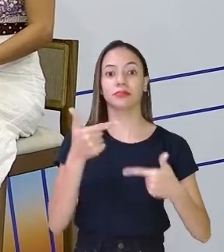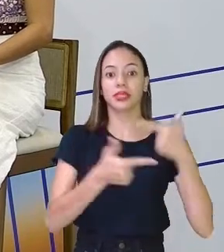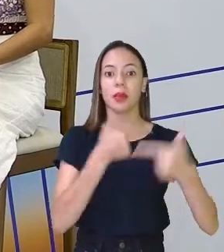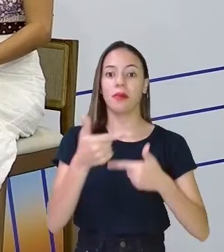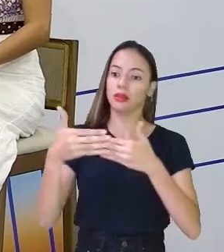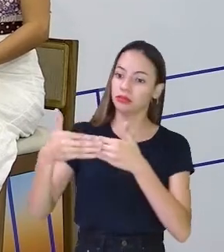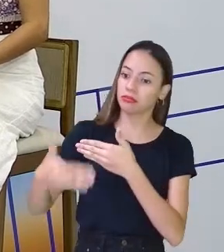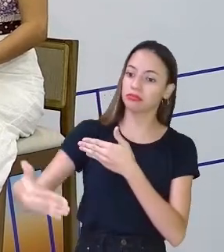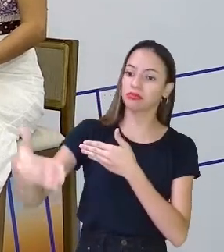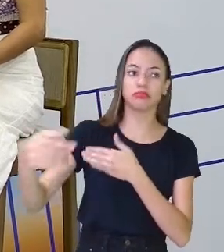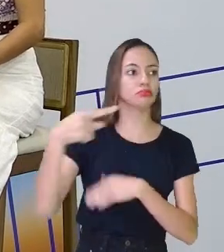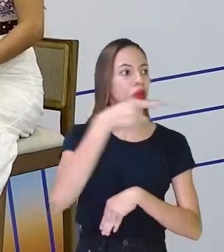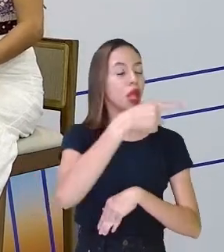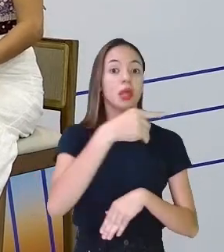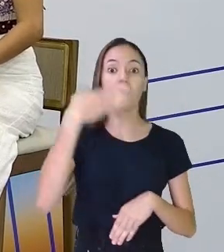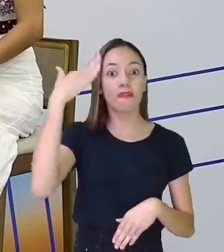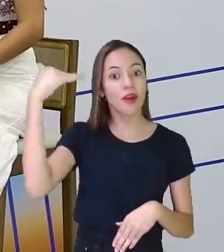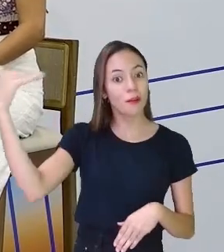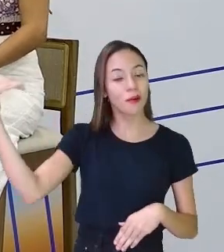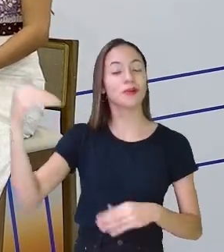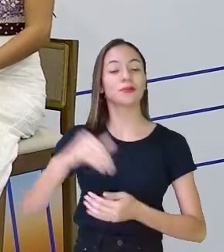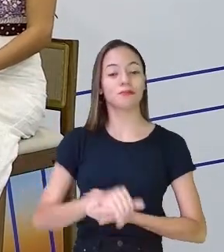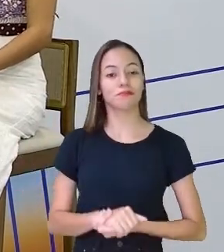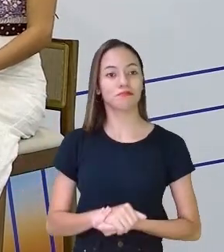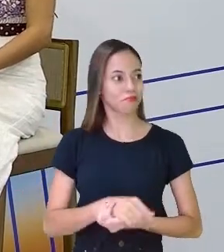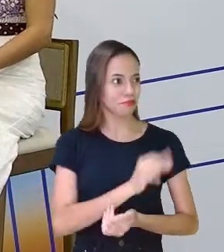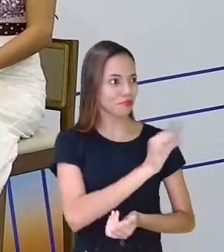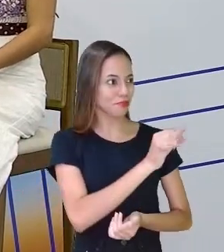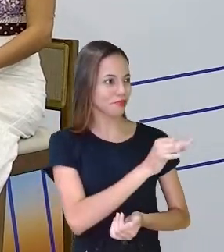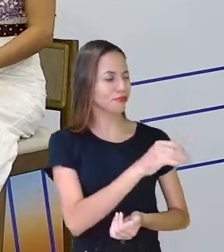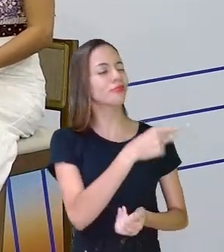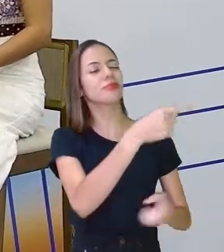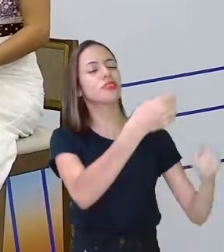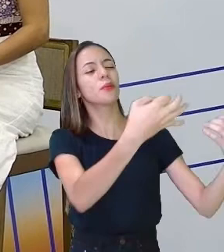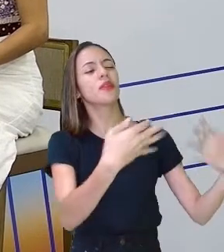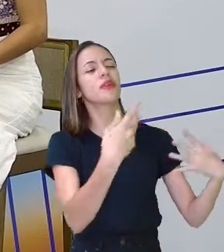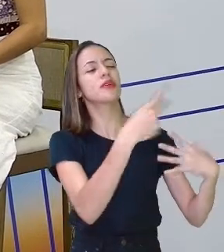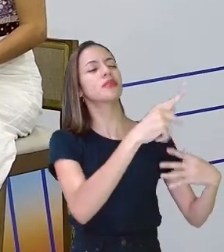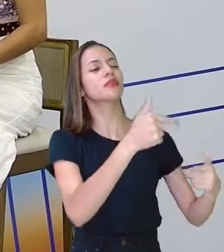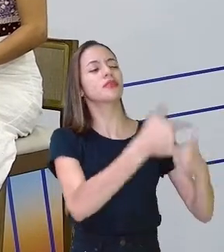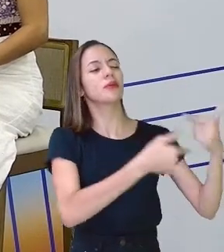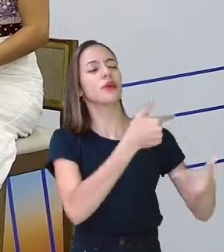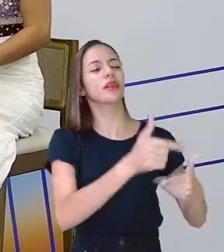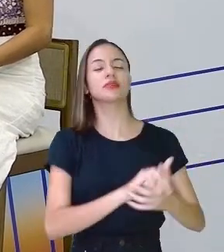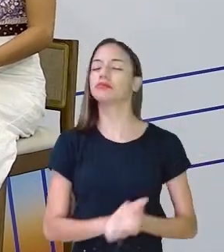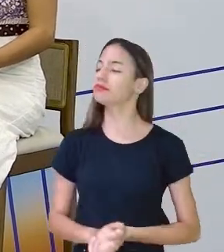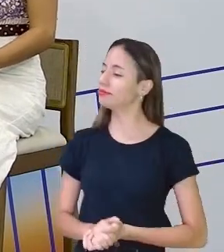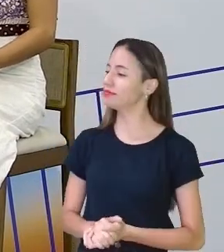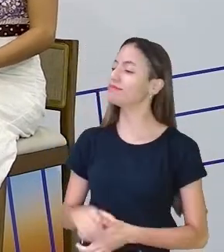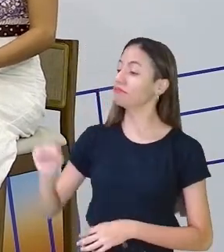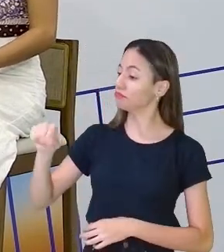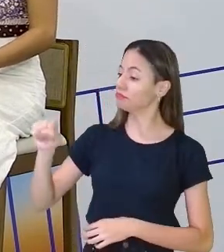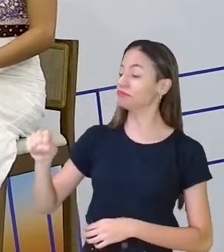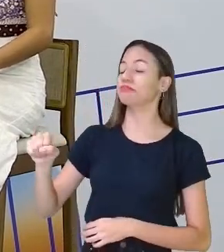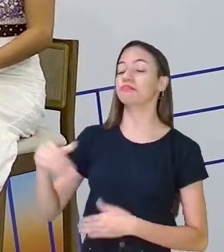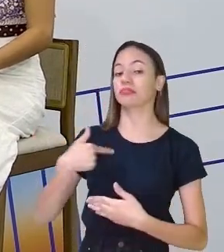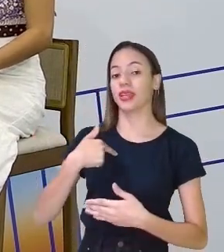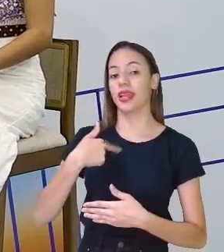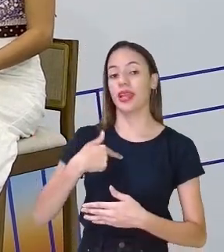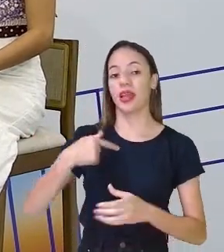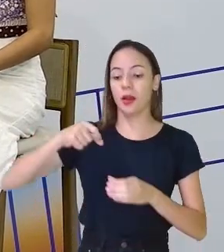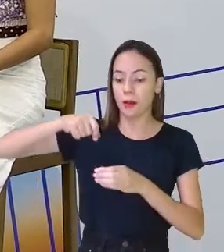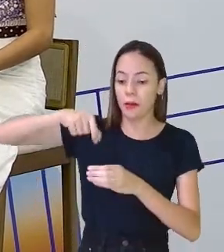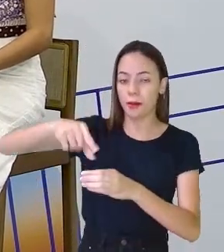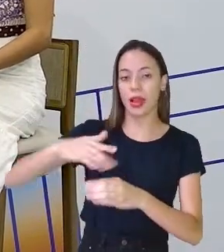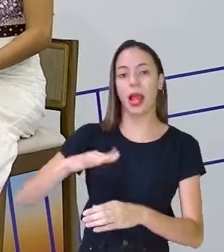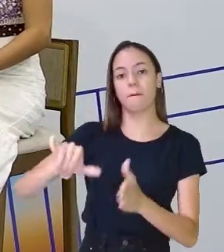trabalho, ele ficou muito conhecido, não é, professor? Fala um pouquinho sobre isso. Isso. Eu plantei a minha